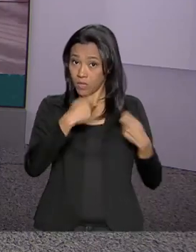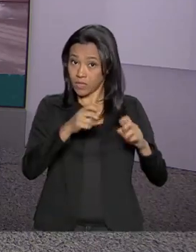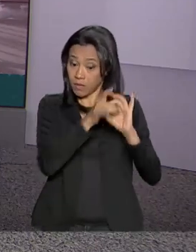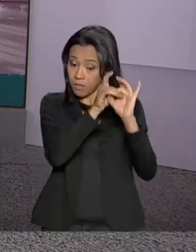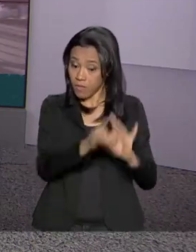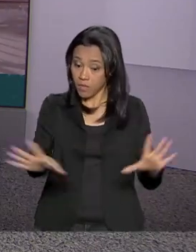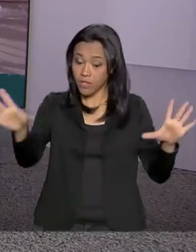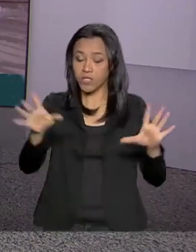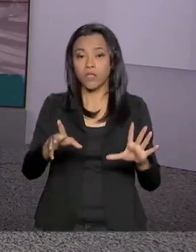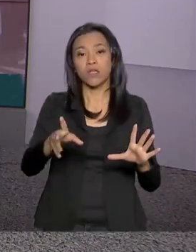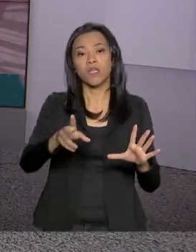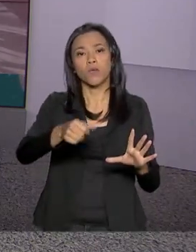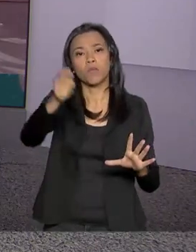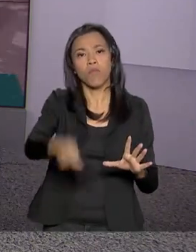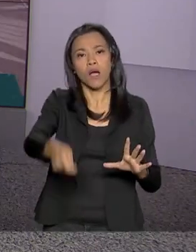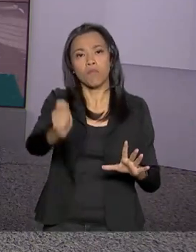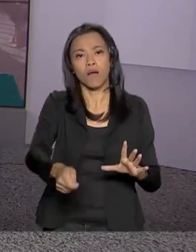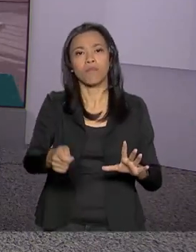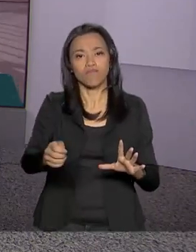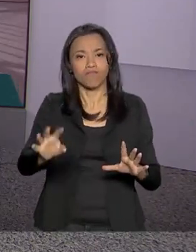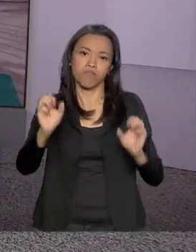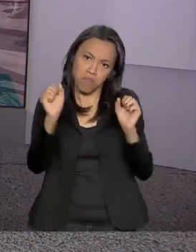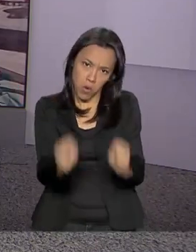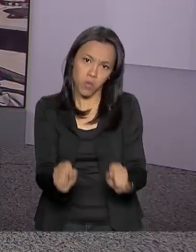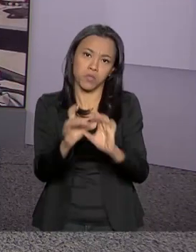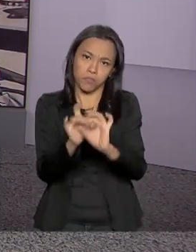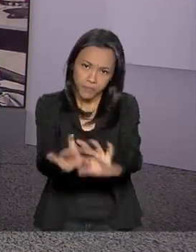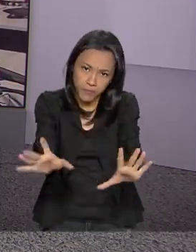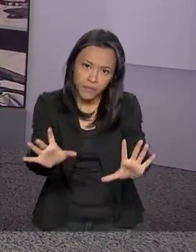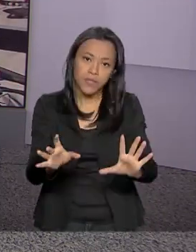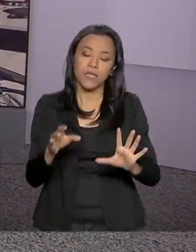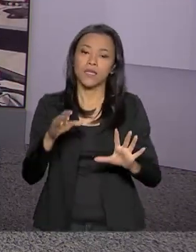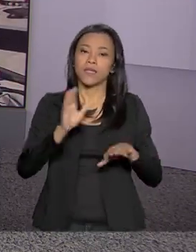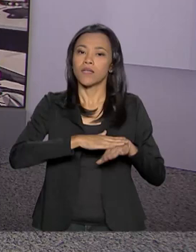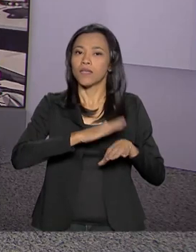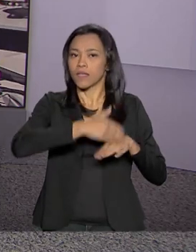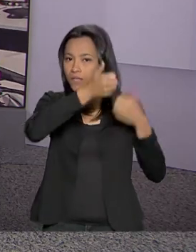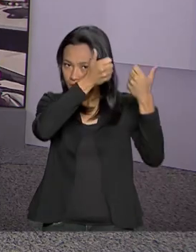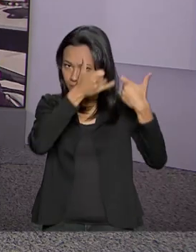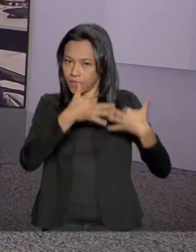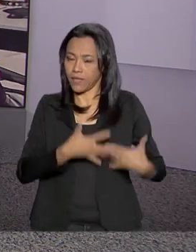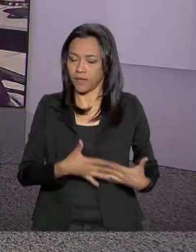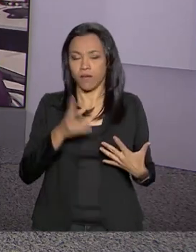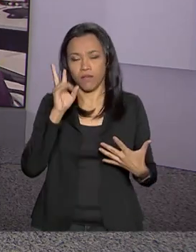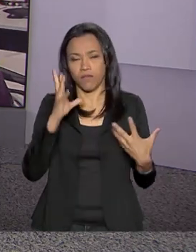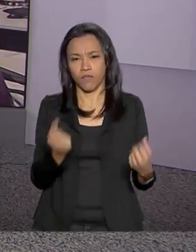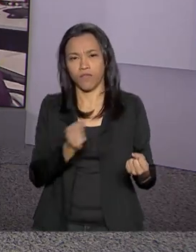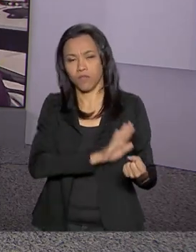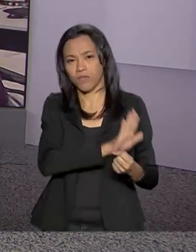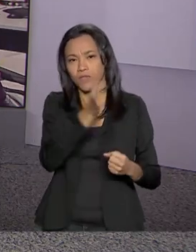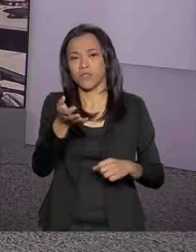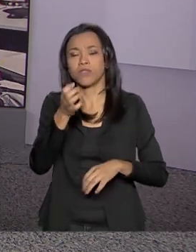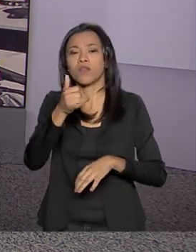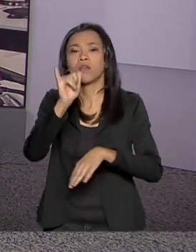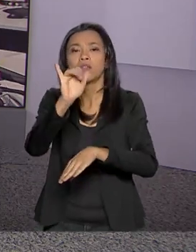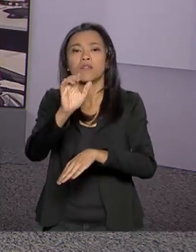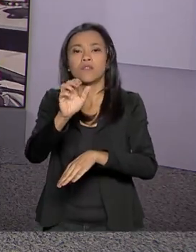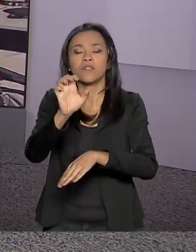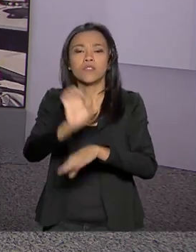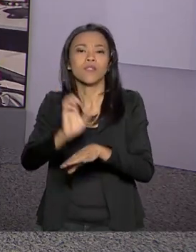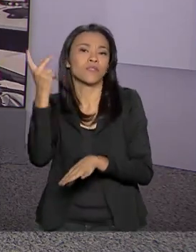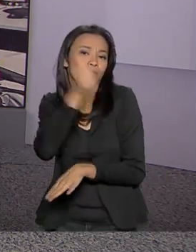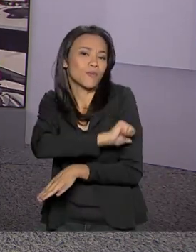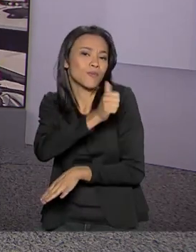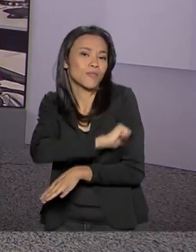para que o leilão aconteça. O repórter Marcelo Castilho explica melhor essa história para a gente. Vamos então ao Rio de Janeiro. Oi, Marcelo, bom dia para